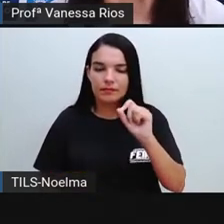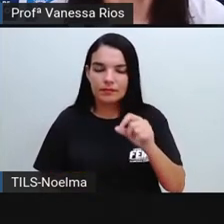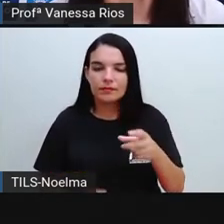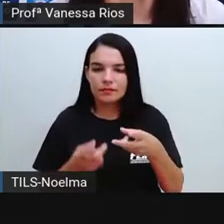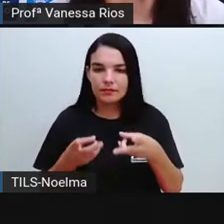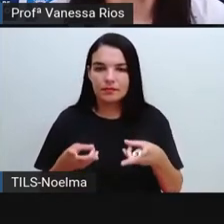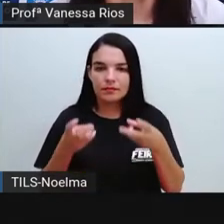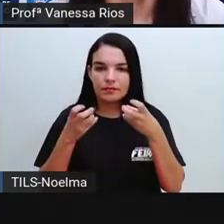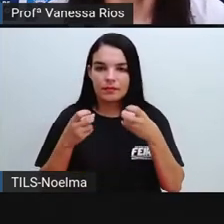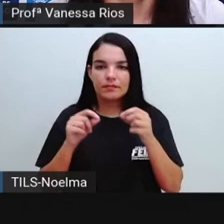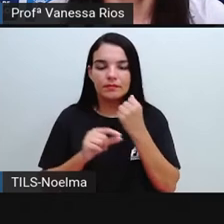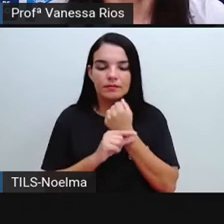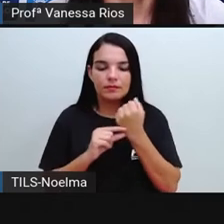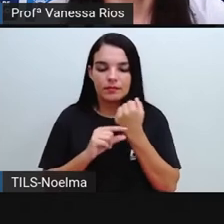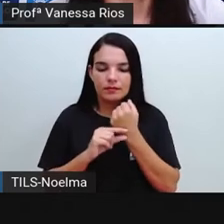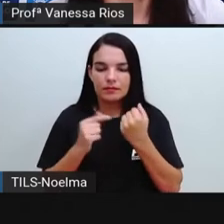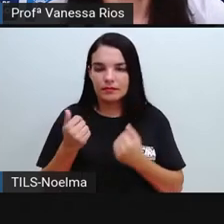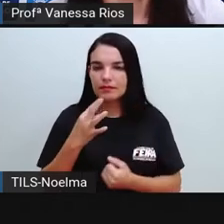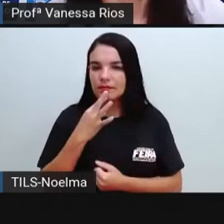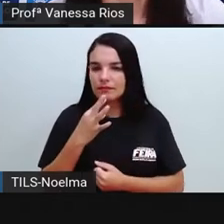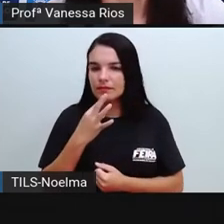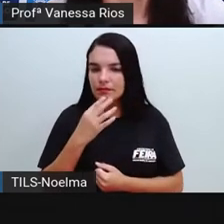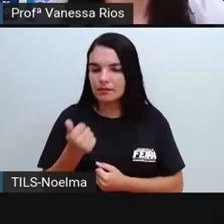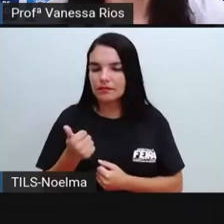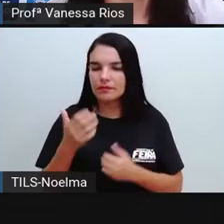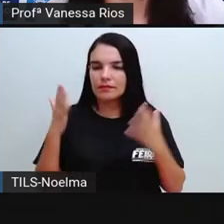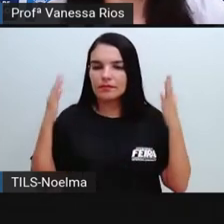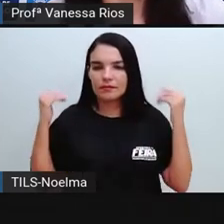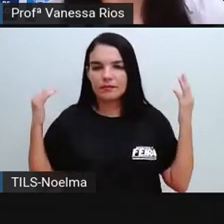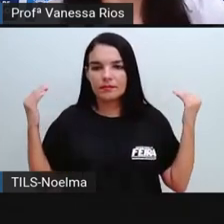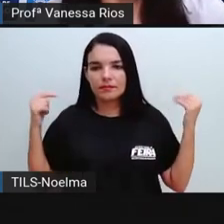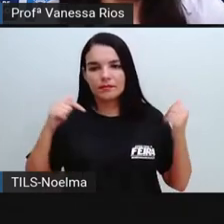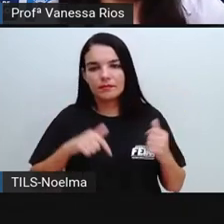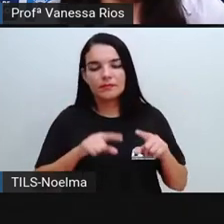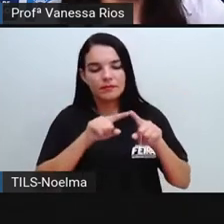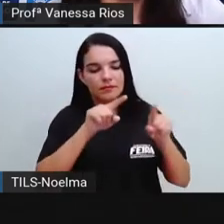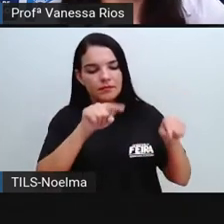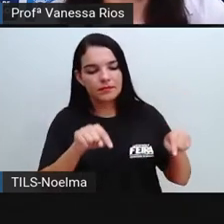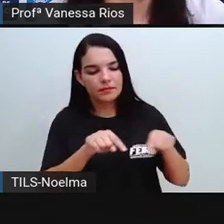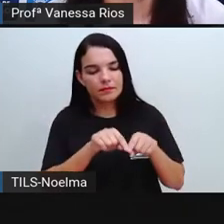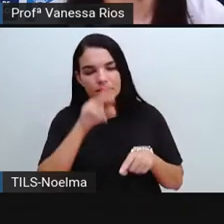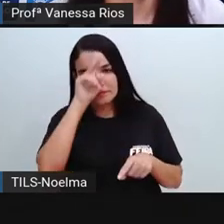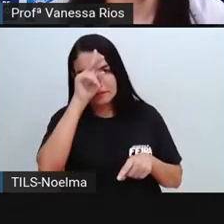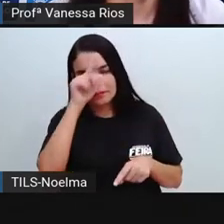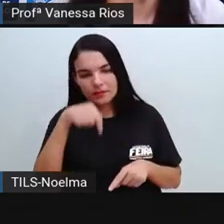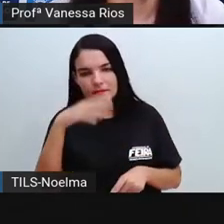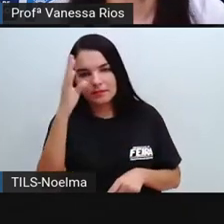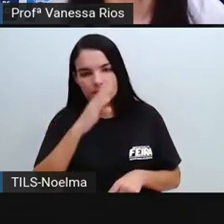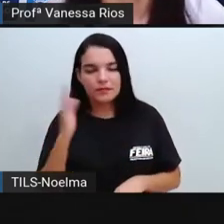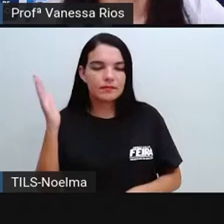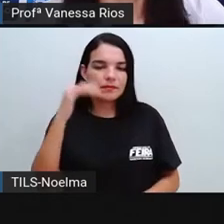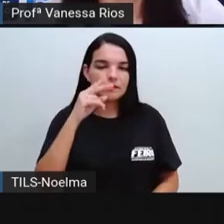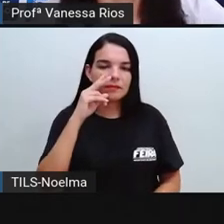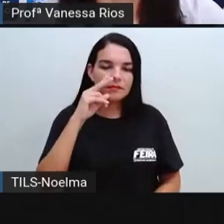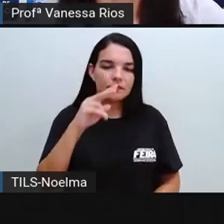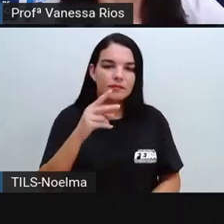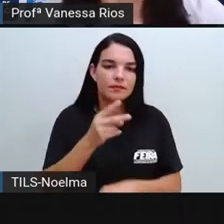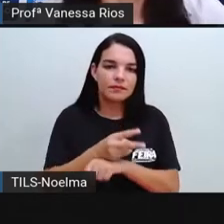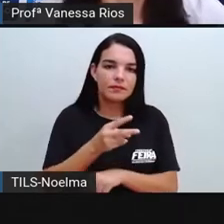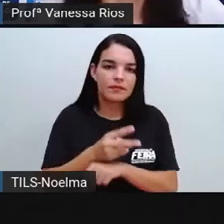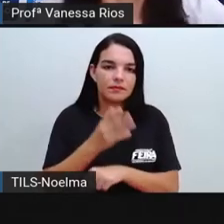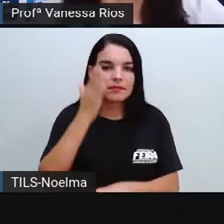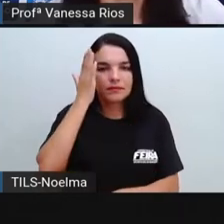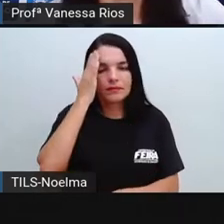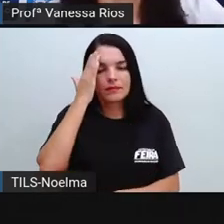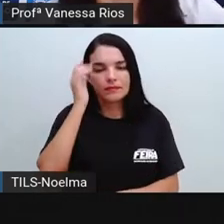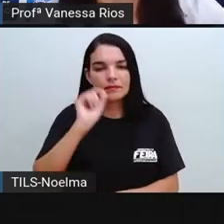entrevista com esse autor tão precioso para os quadrinhos brasileiros. Então, vamos assistir ao vídeo e